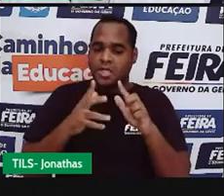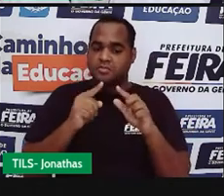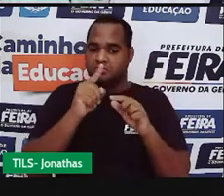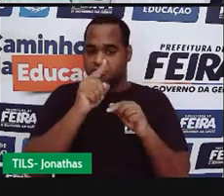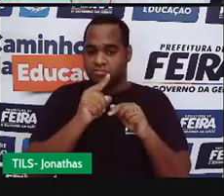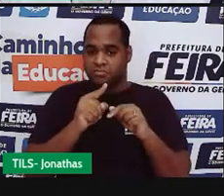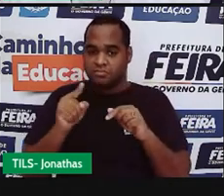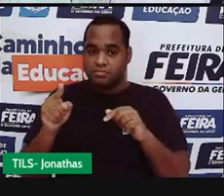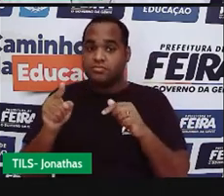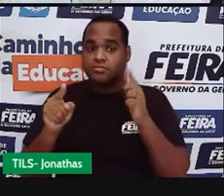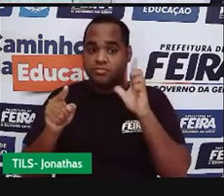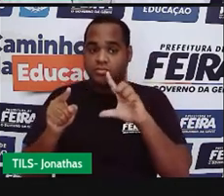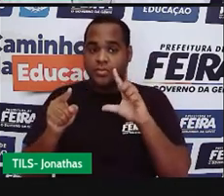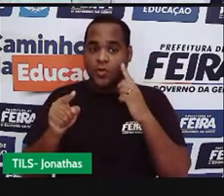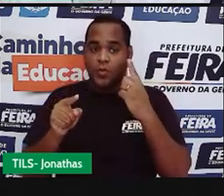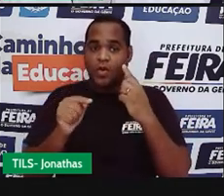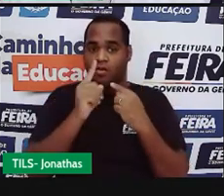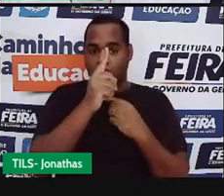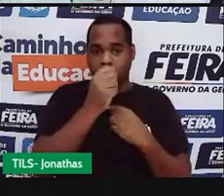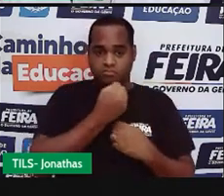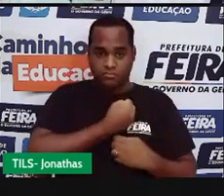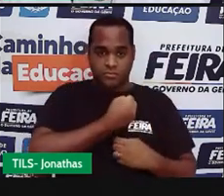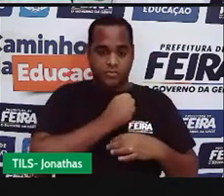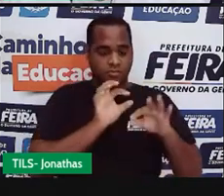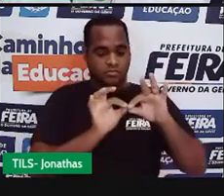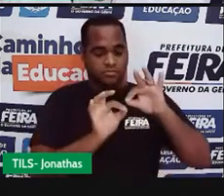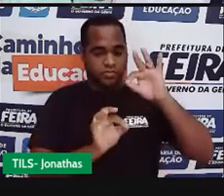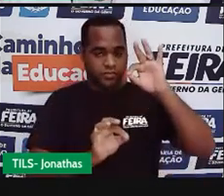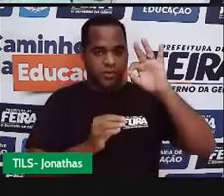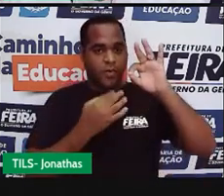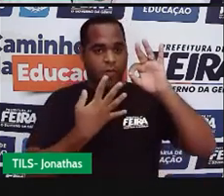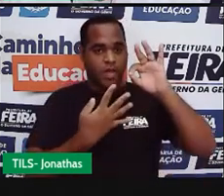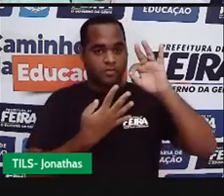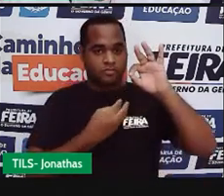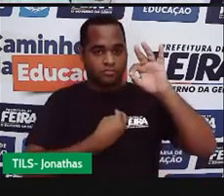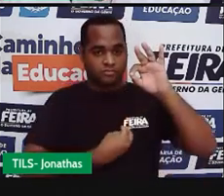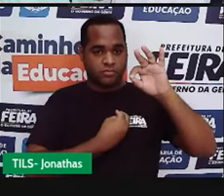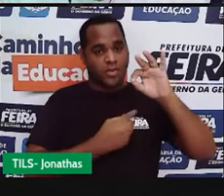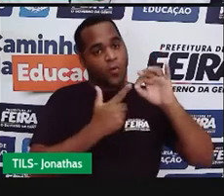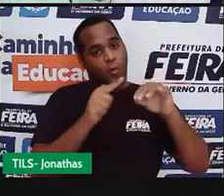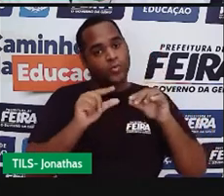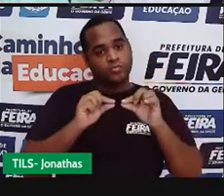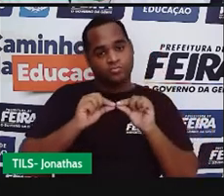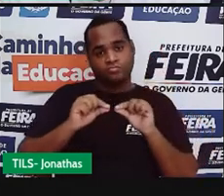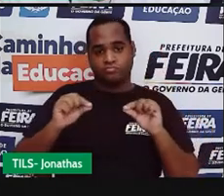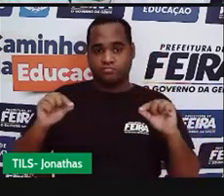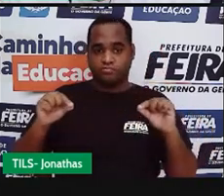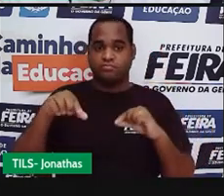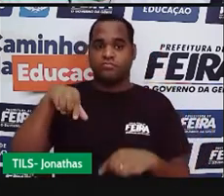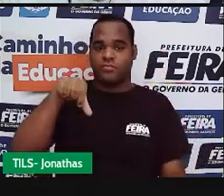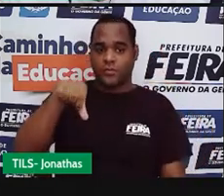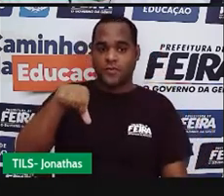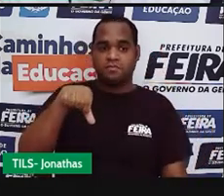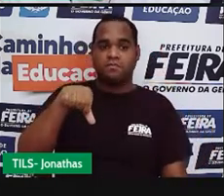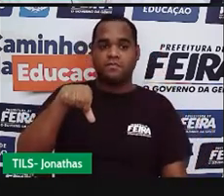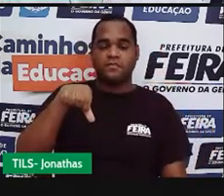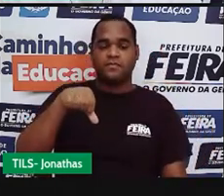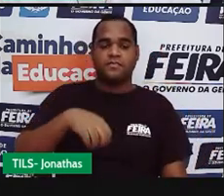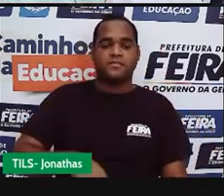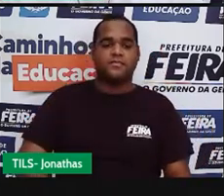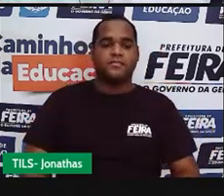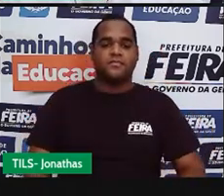Um com medida quatro, esse vai ter medida quatro. Esse vai ter medida nove.